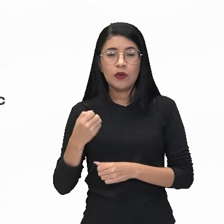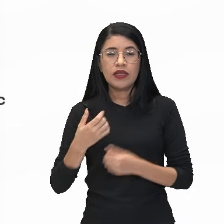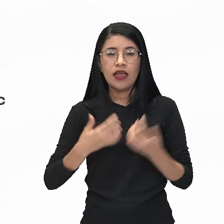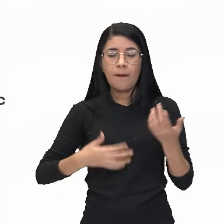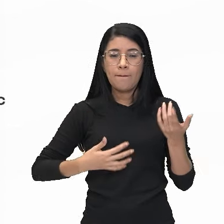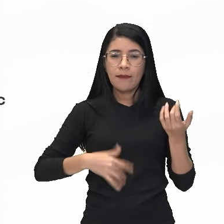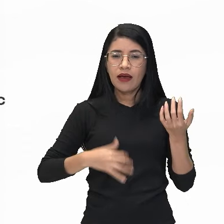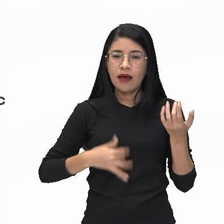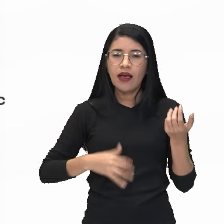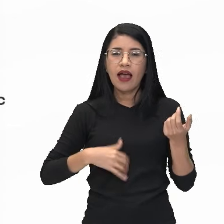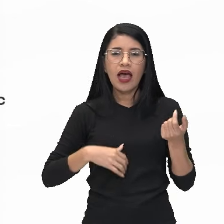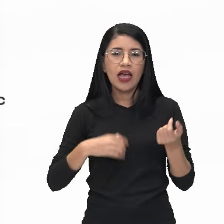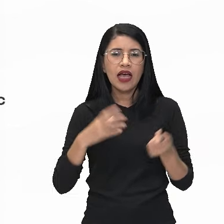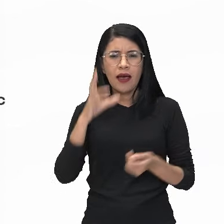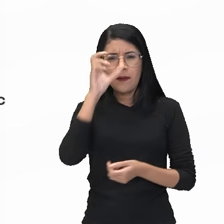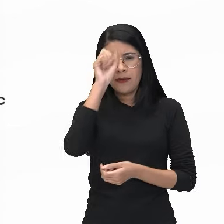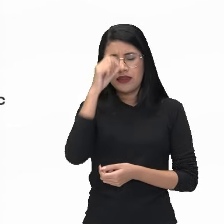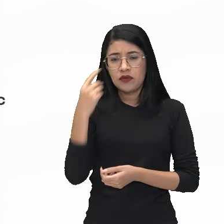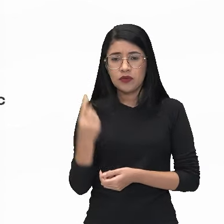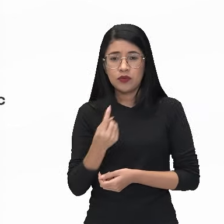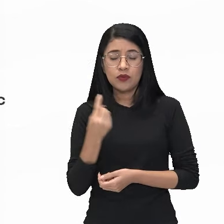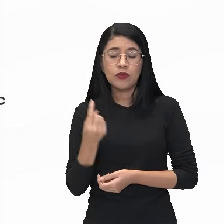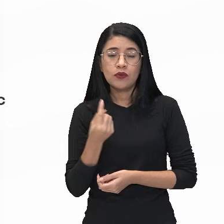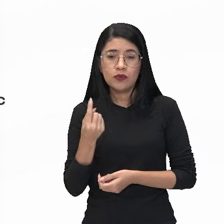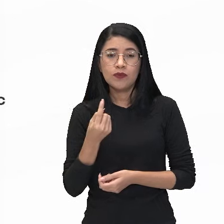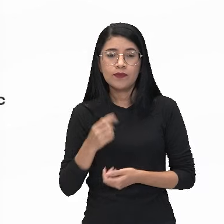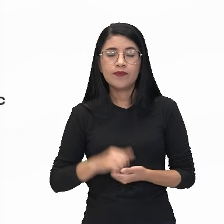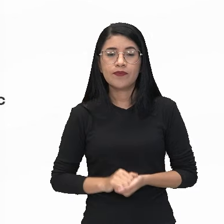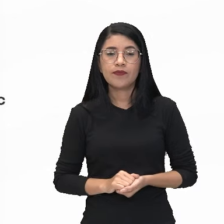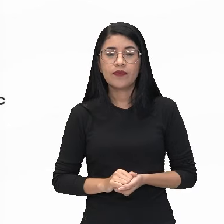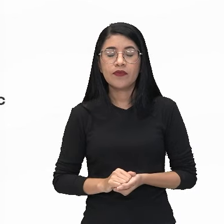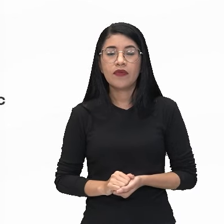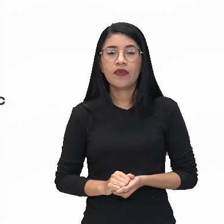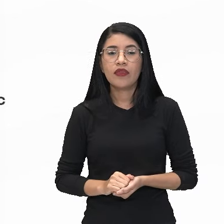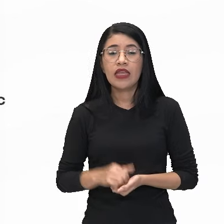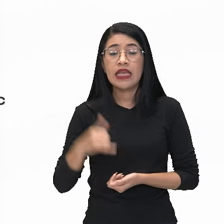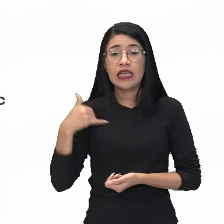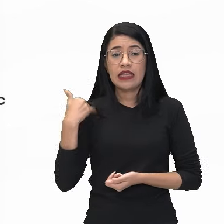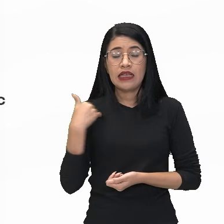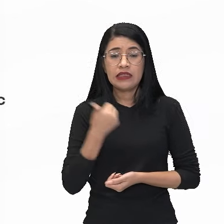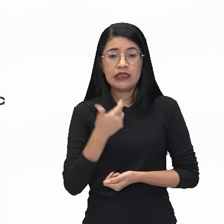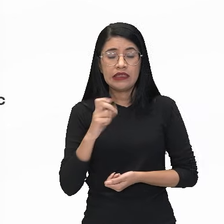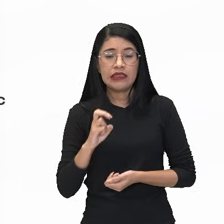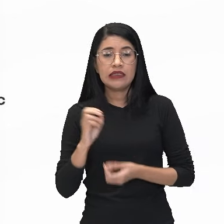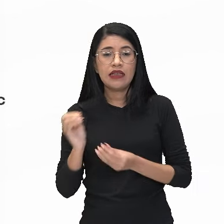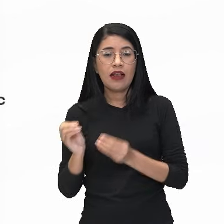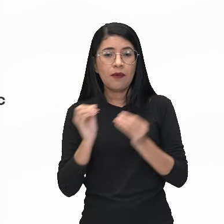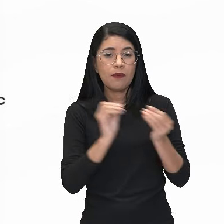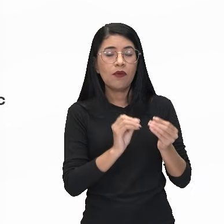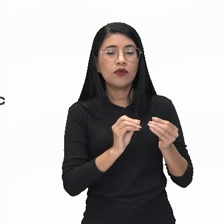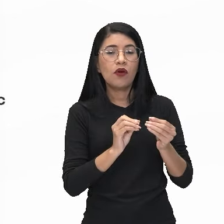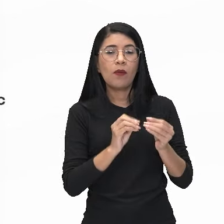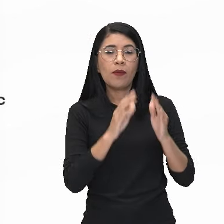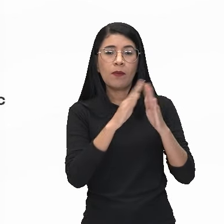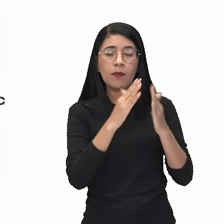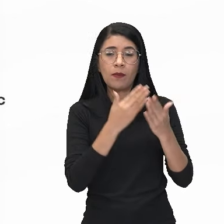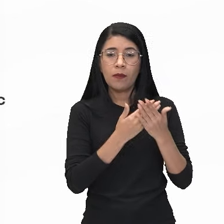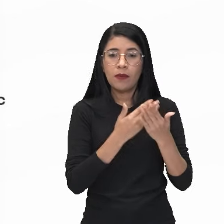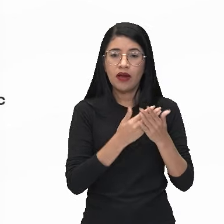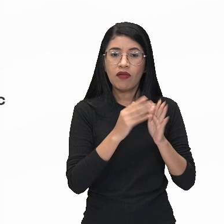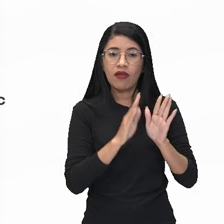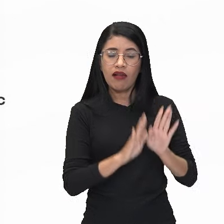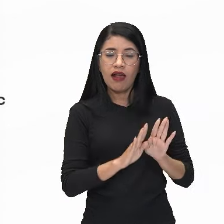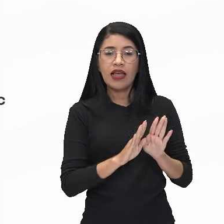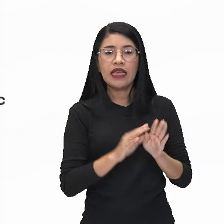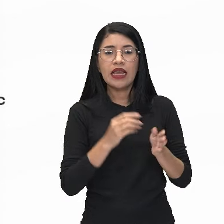tocar violão de maneira autodidata, ou seja, aprendeu sozinho ali, né? Aos 15 anos, foi estudar em um internato onde